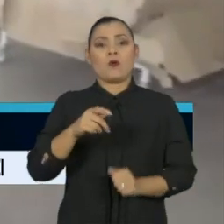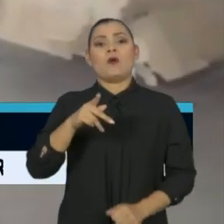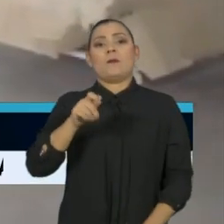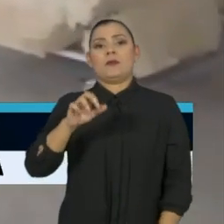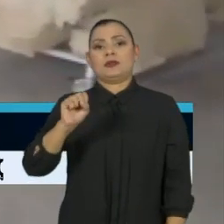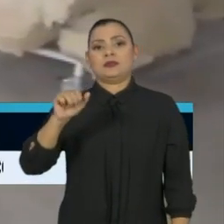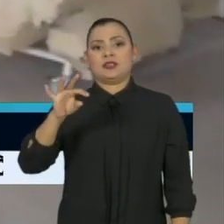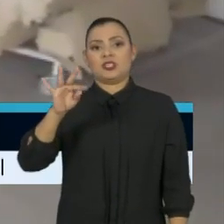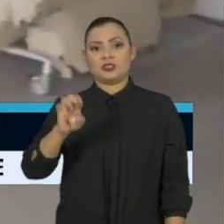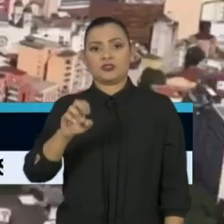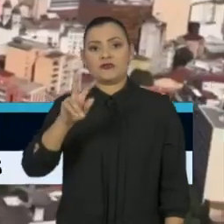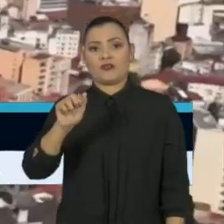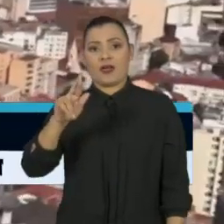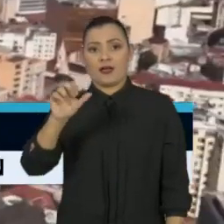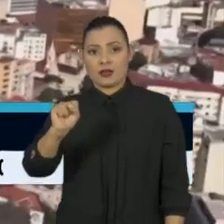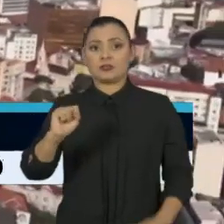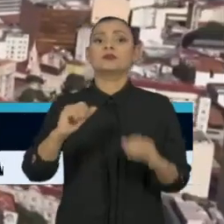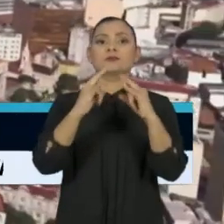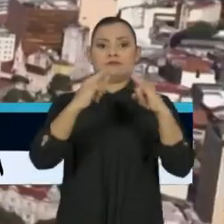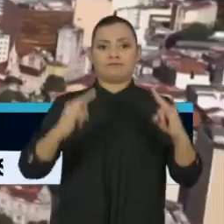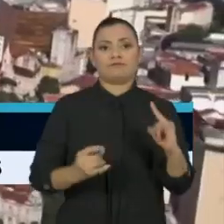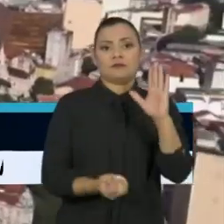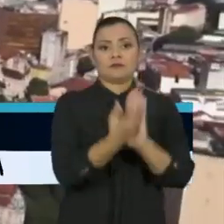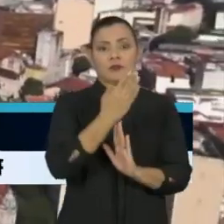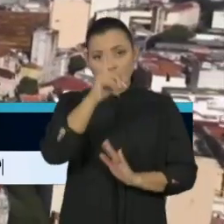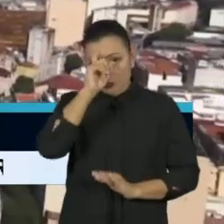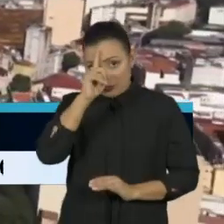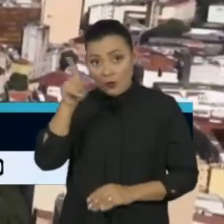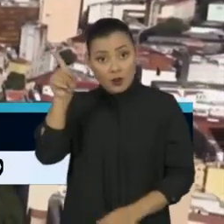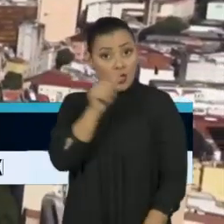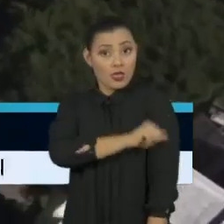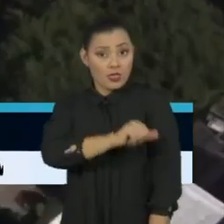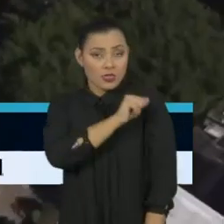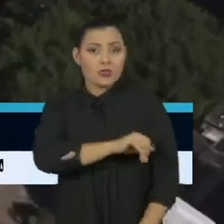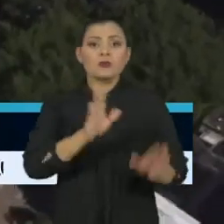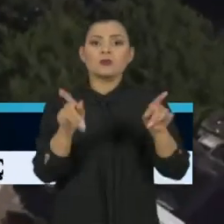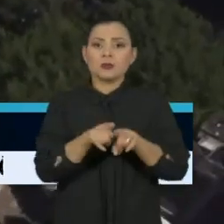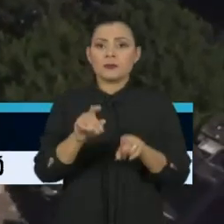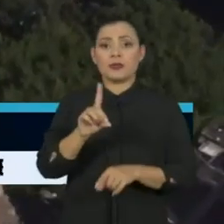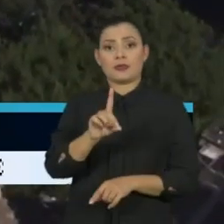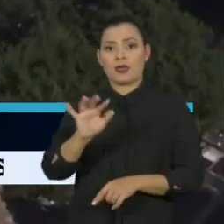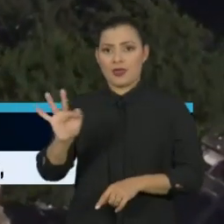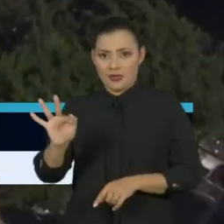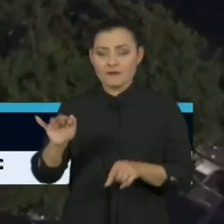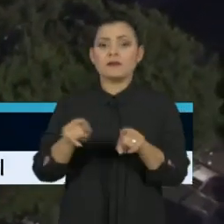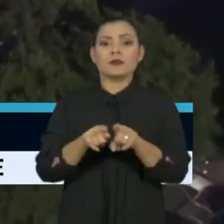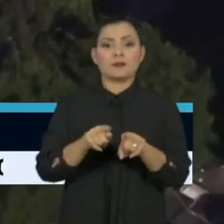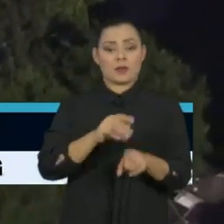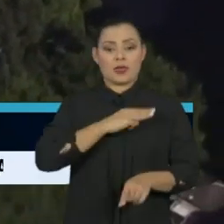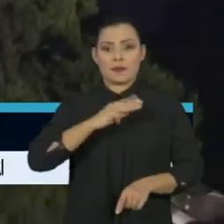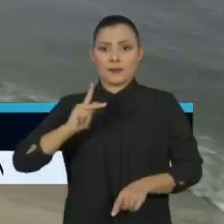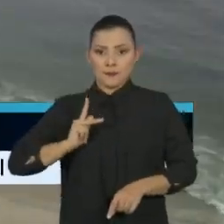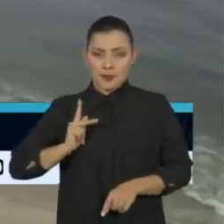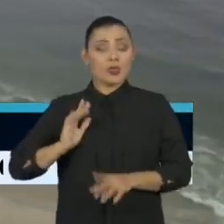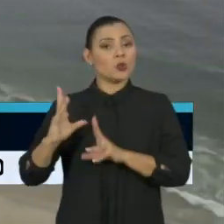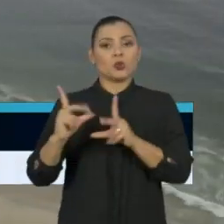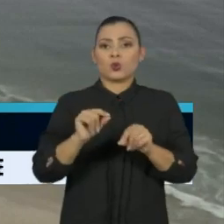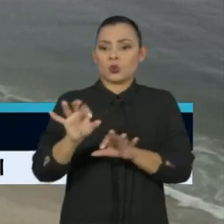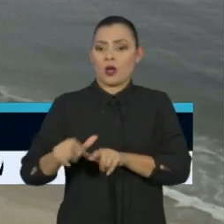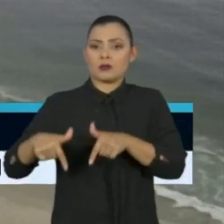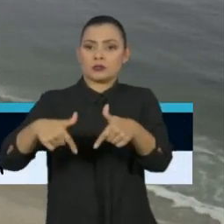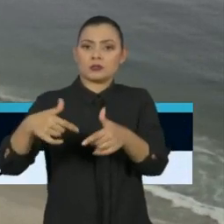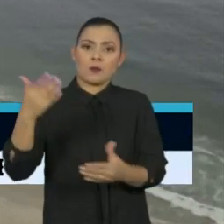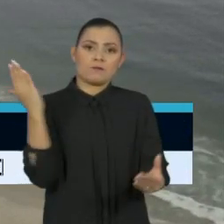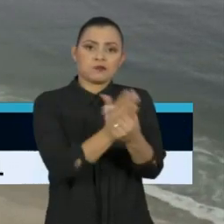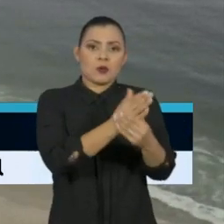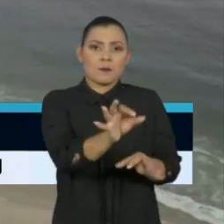totalmente ocupados. No Rio de Janeiro, a Defensoria Pública e o Ministério Público entraram com ação coletiva